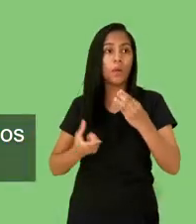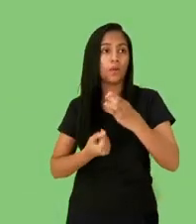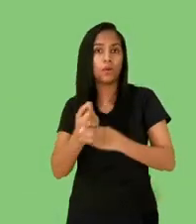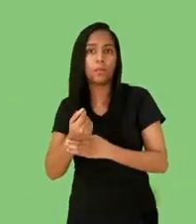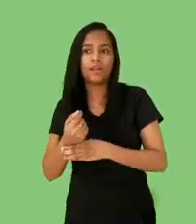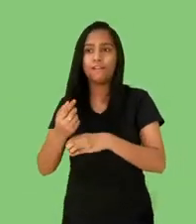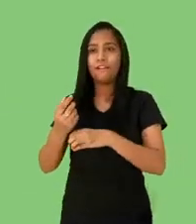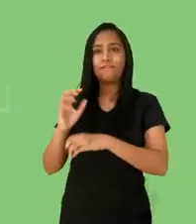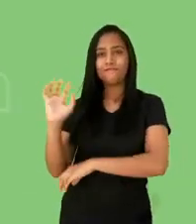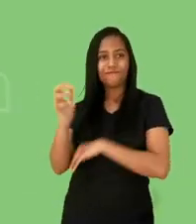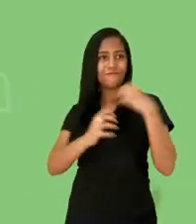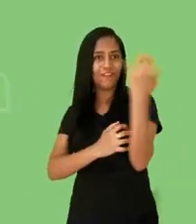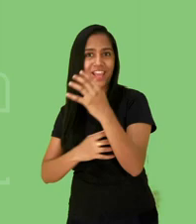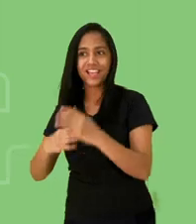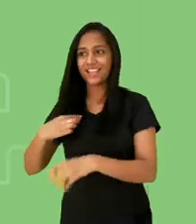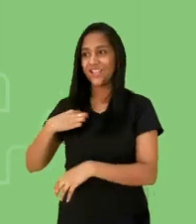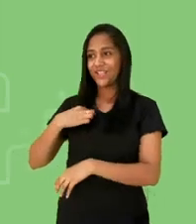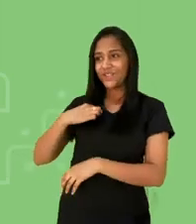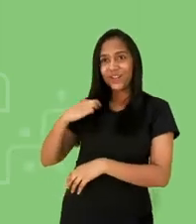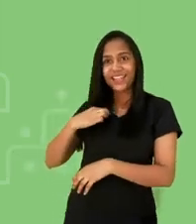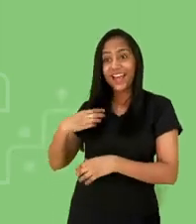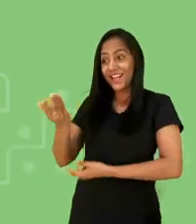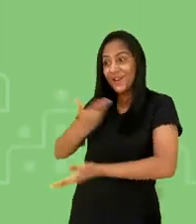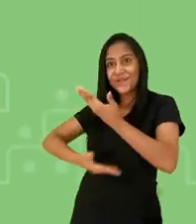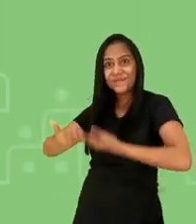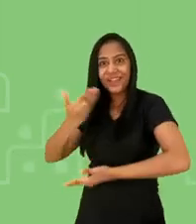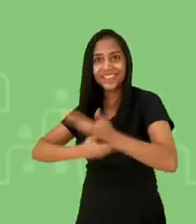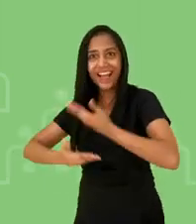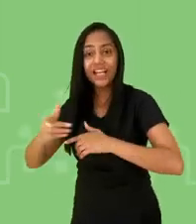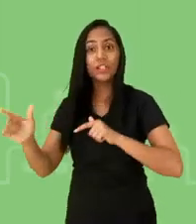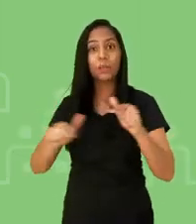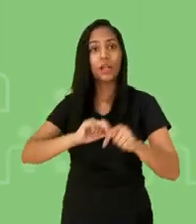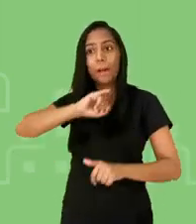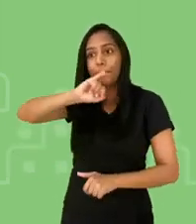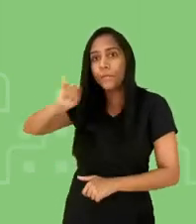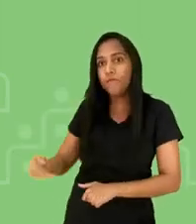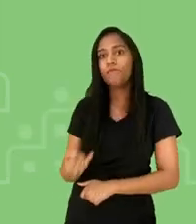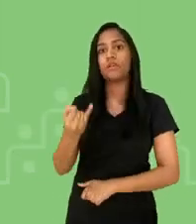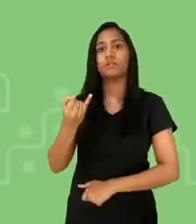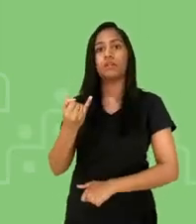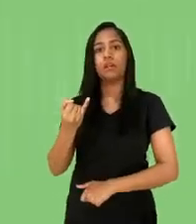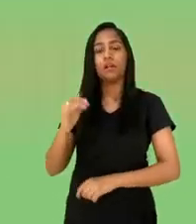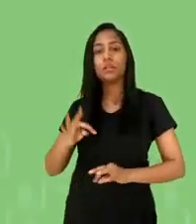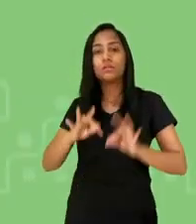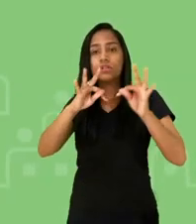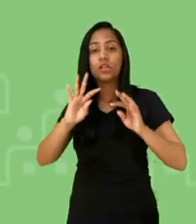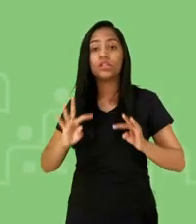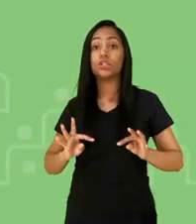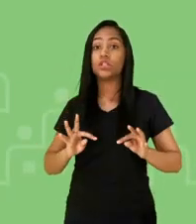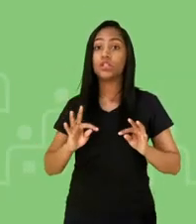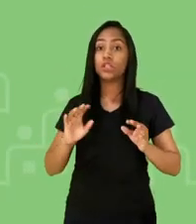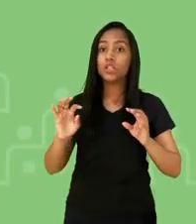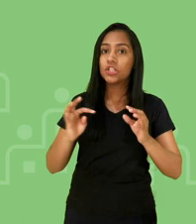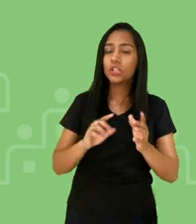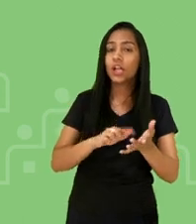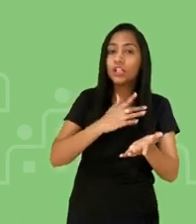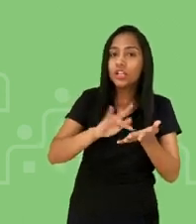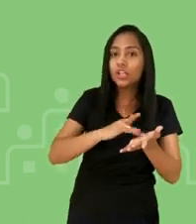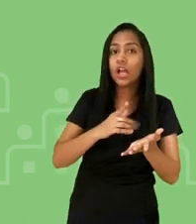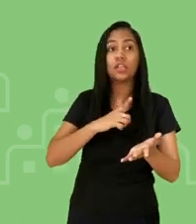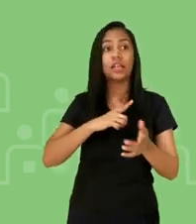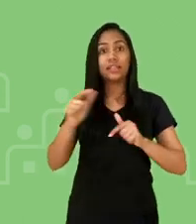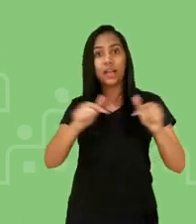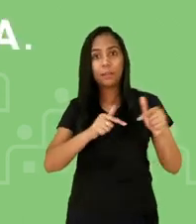O quinto objetivo afirma a importância de estimular a economia local em diversas frentes. São ações para apoiar